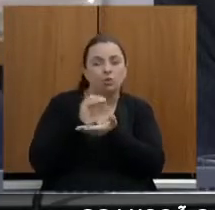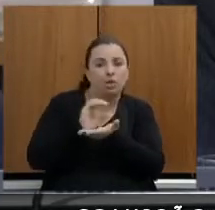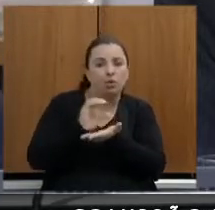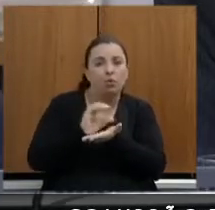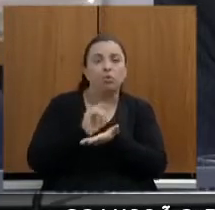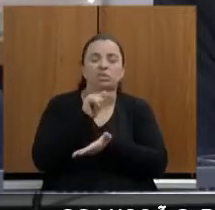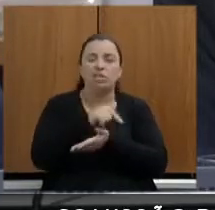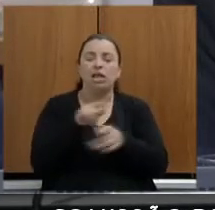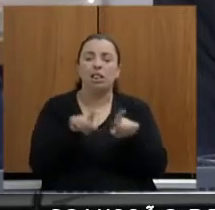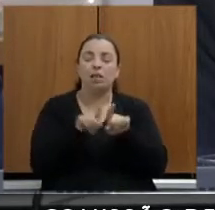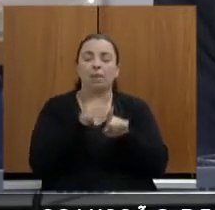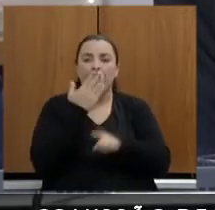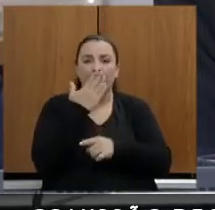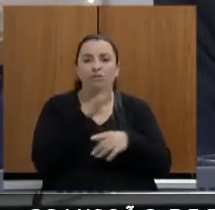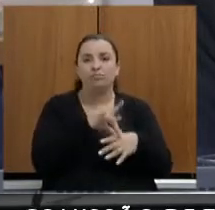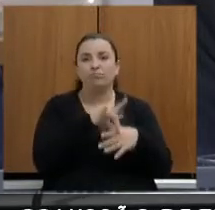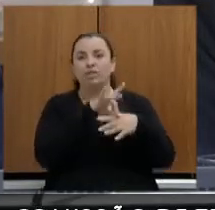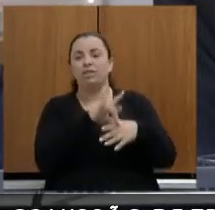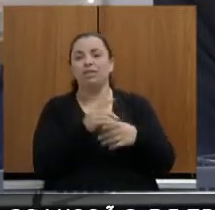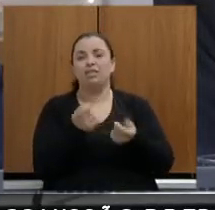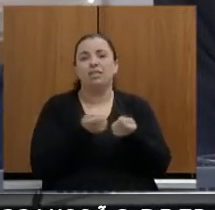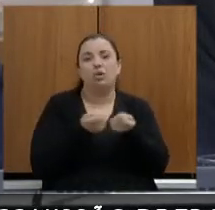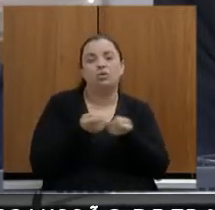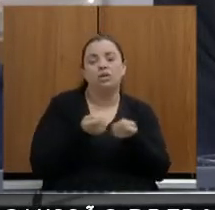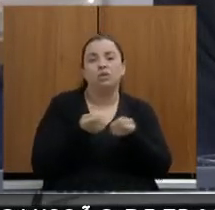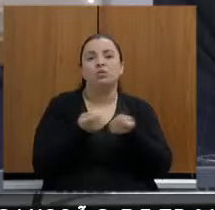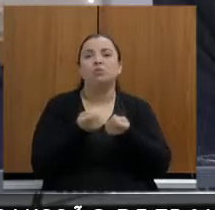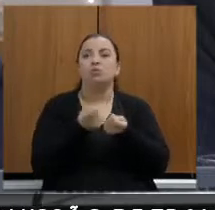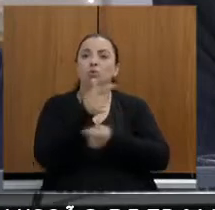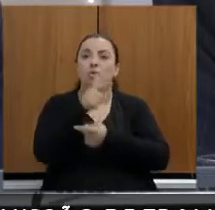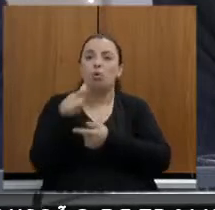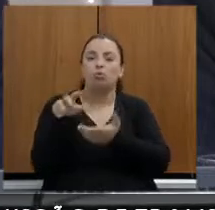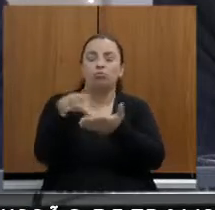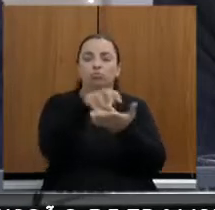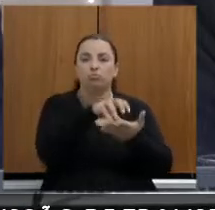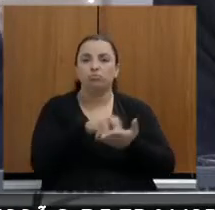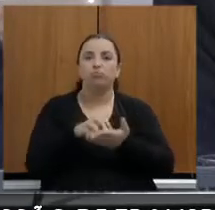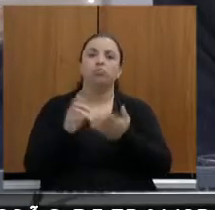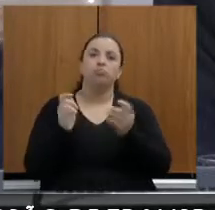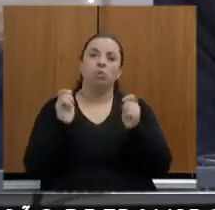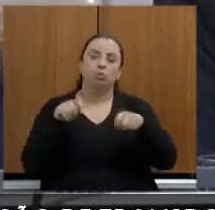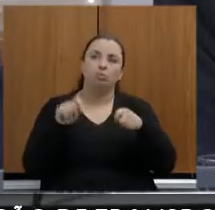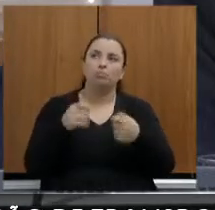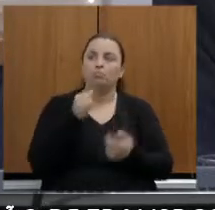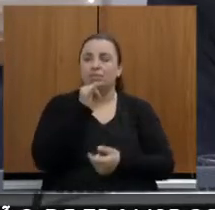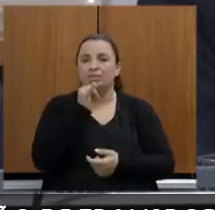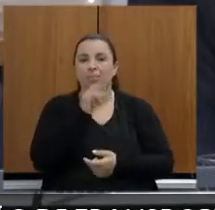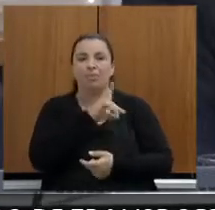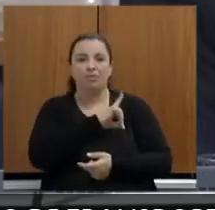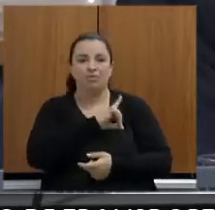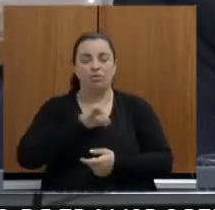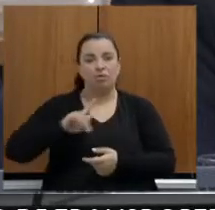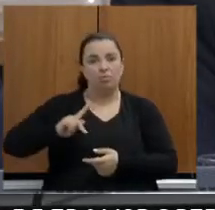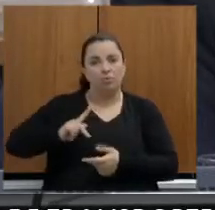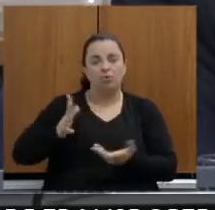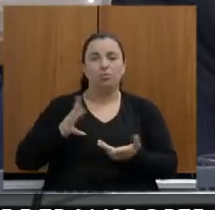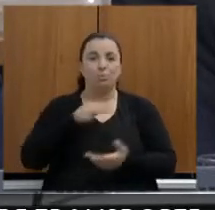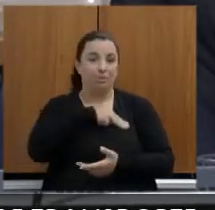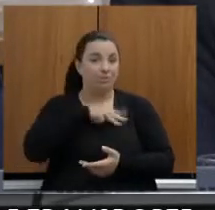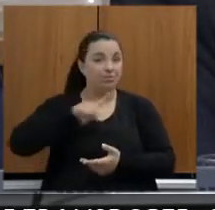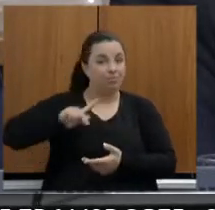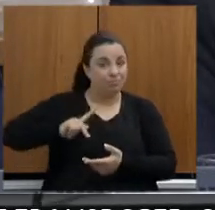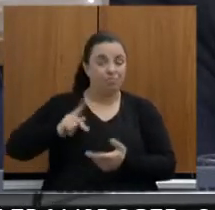negociações juntamente com os demais órgãos comprometentes, como a Defensoria, o Ministério Público, para